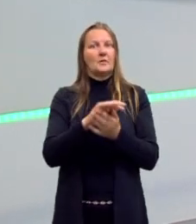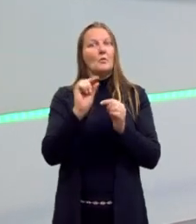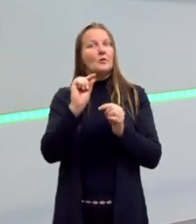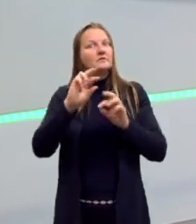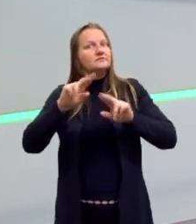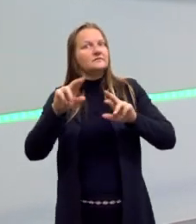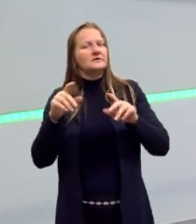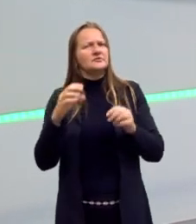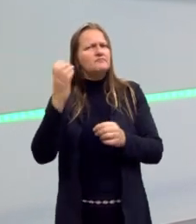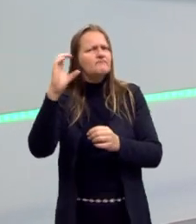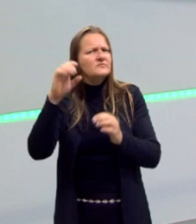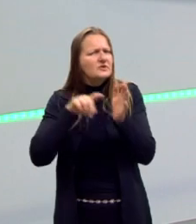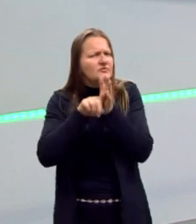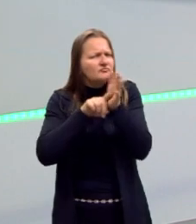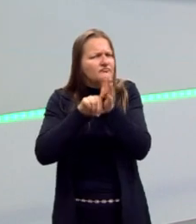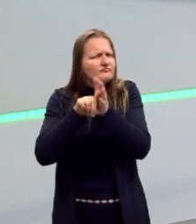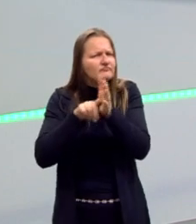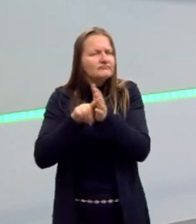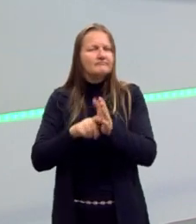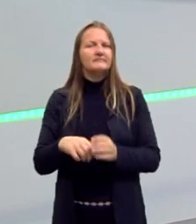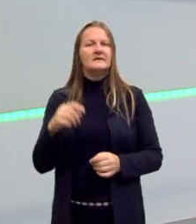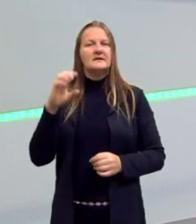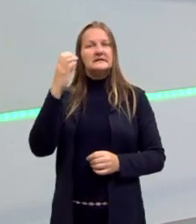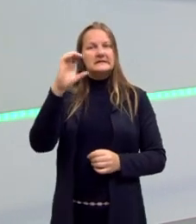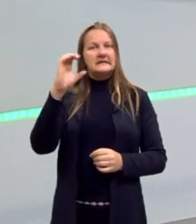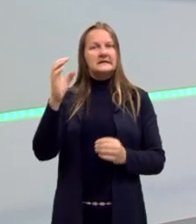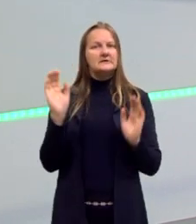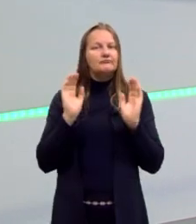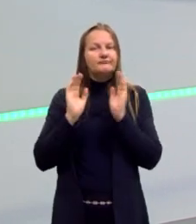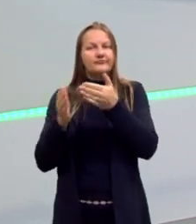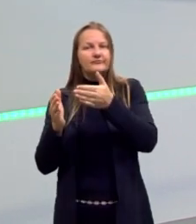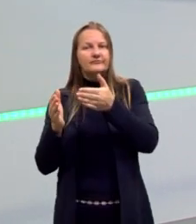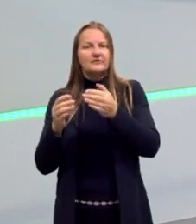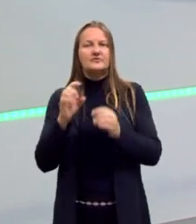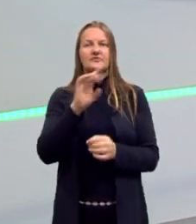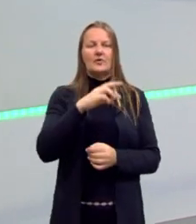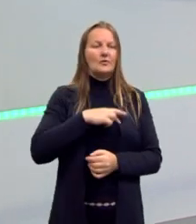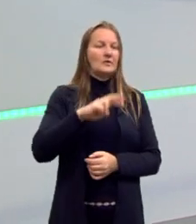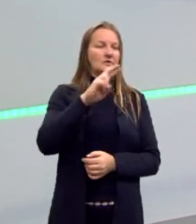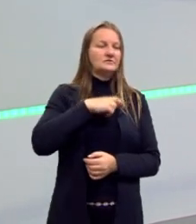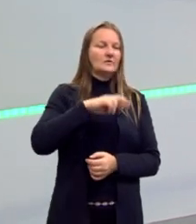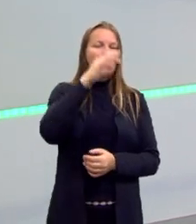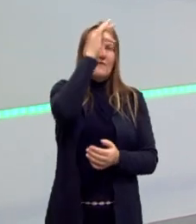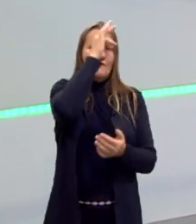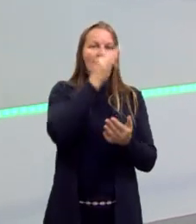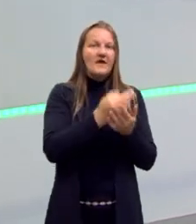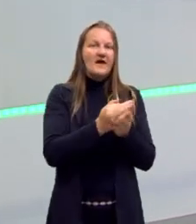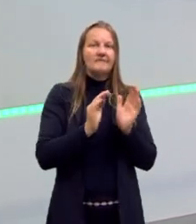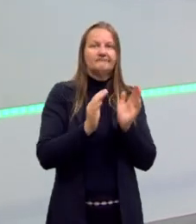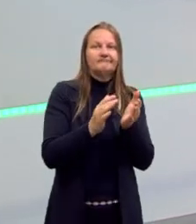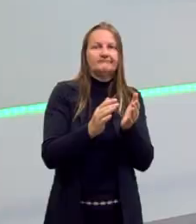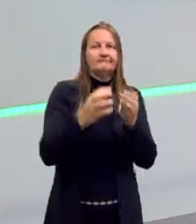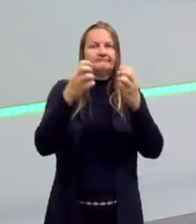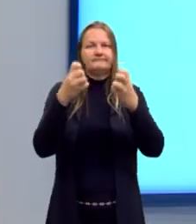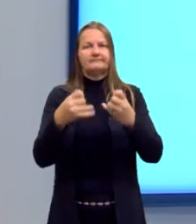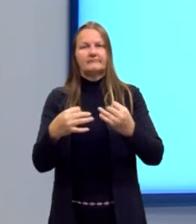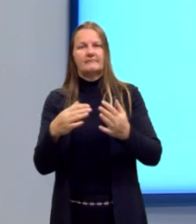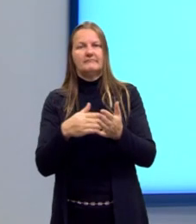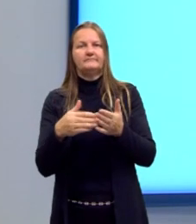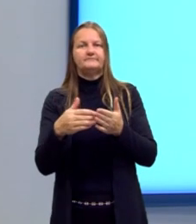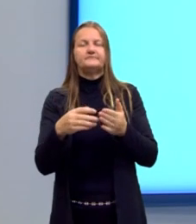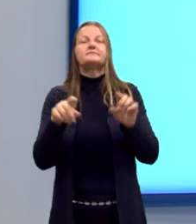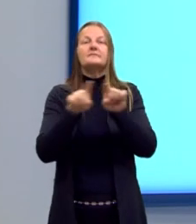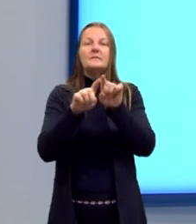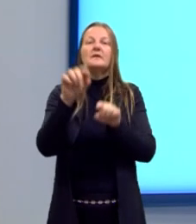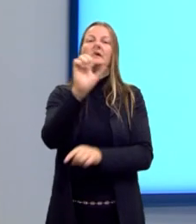pensando com essa cabeça da ciência. Não mais com aquela questão da fé. Temos também a